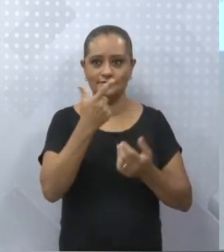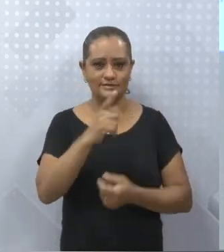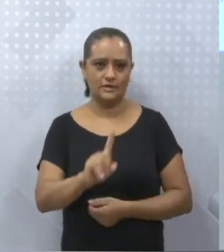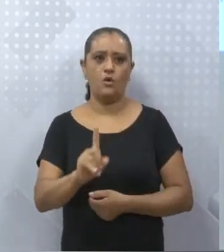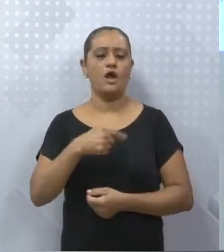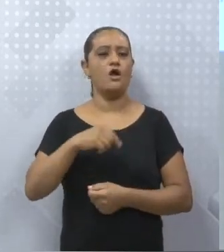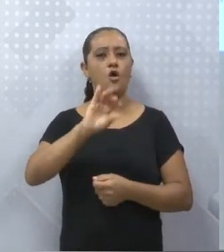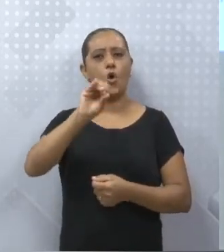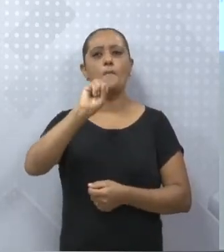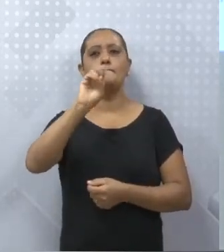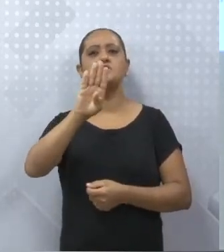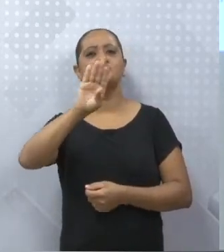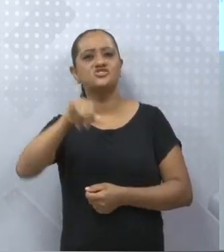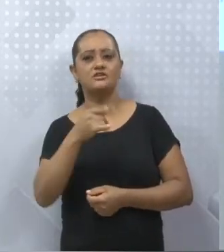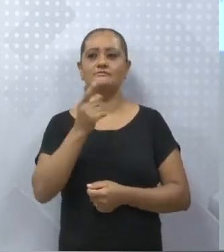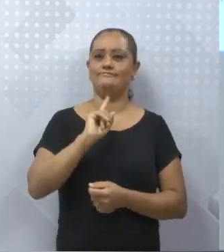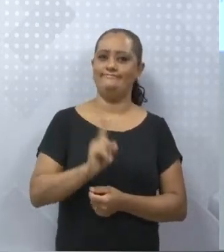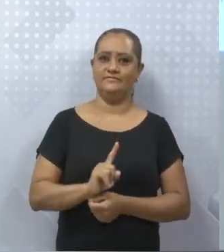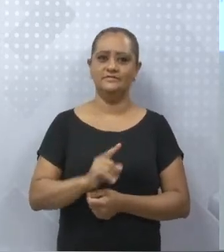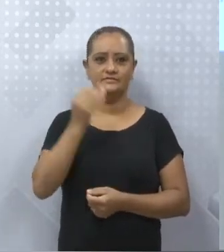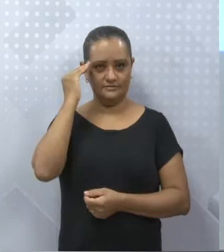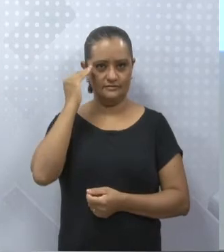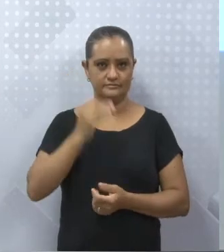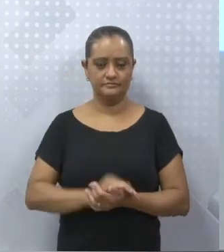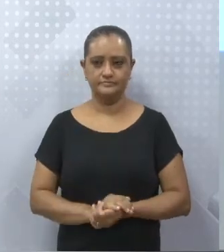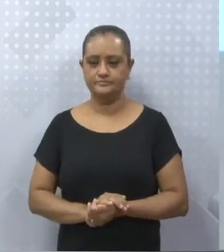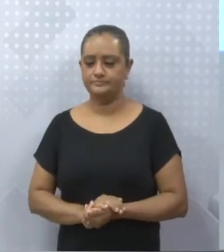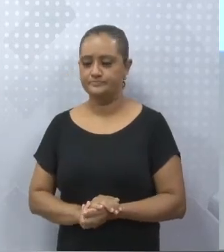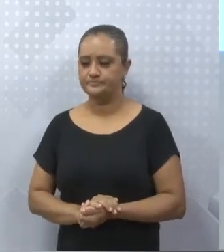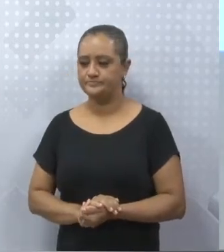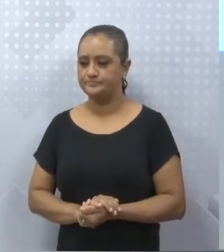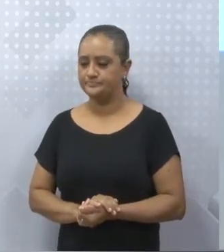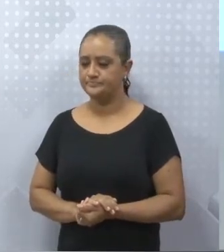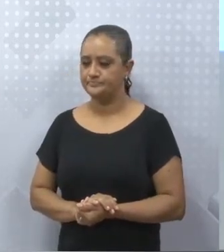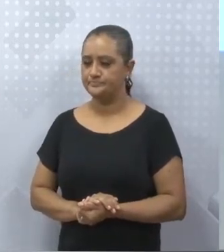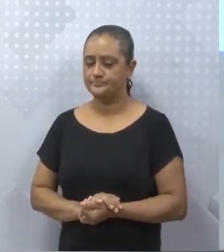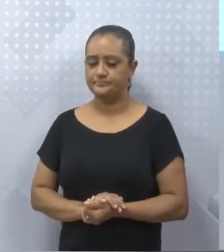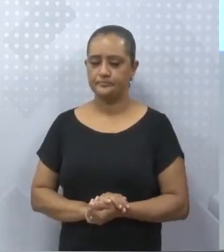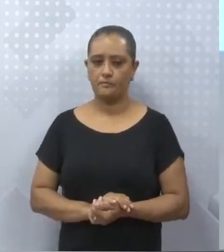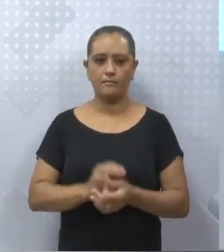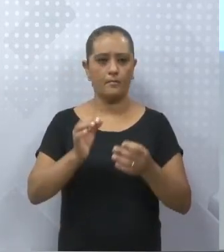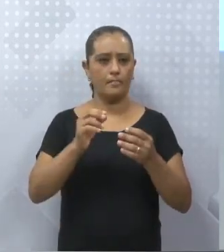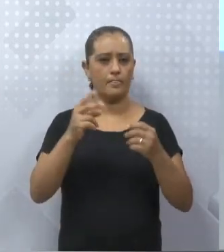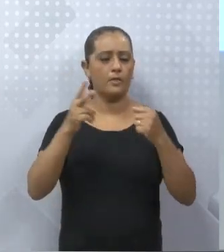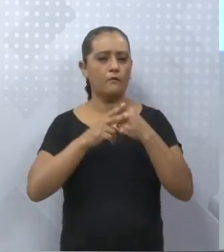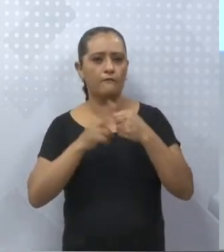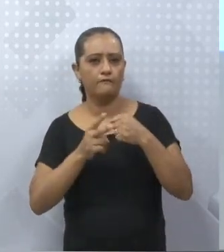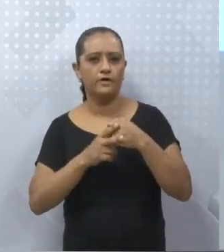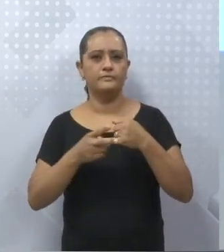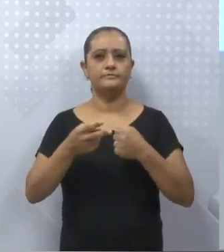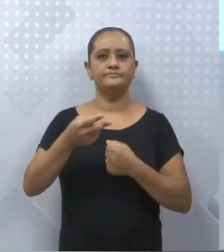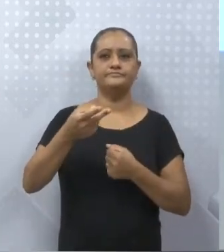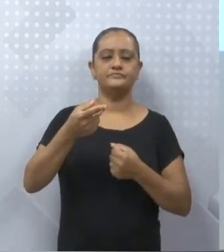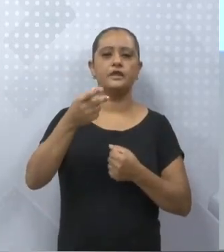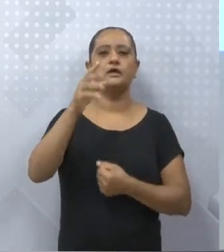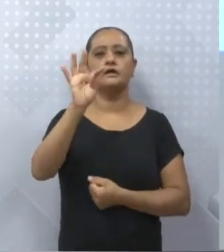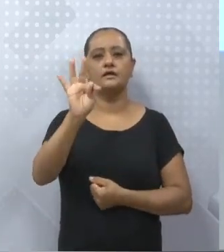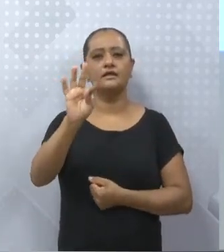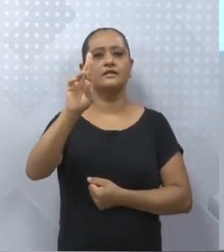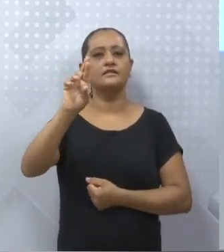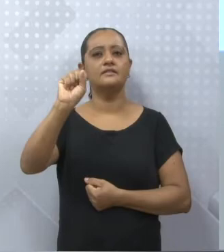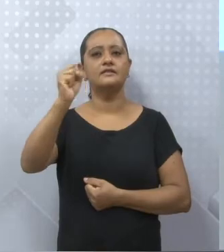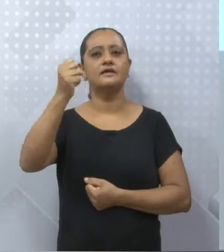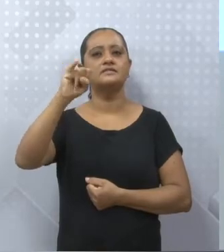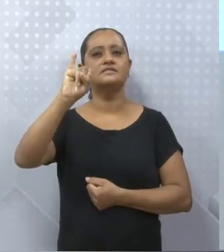direto ou indireto. Vejamos ainda. Já o verbo transitivo, o verbo intransitivo